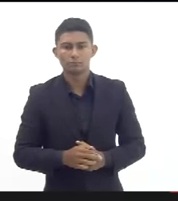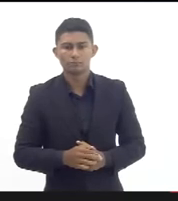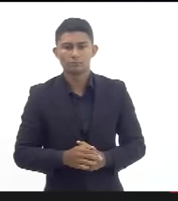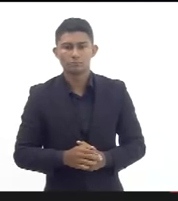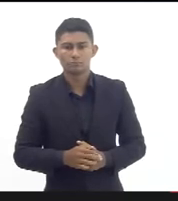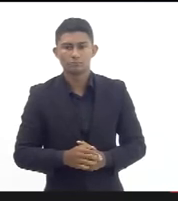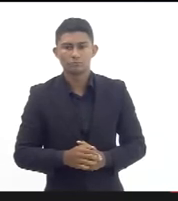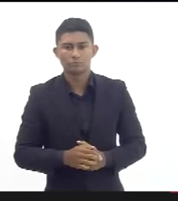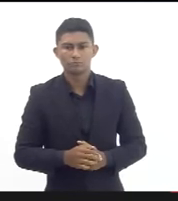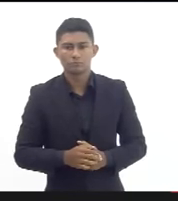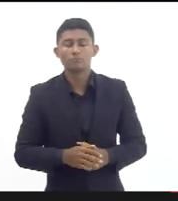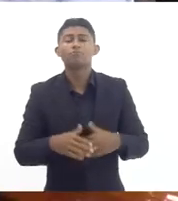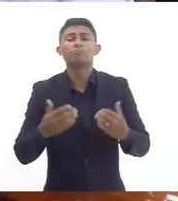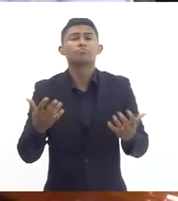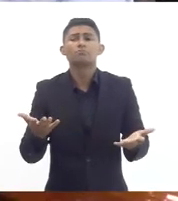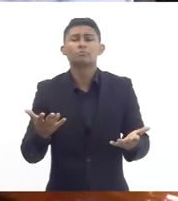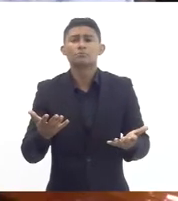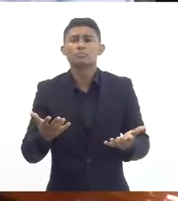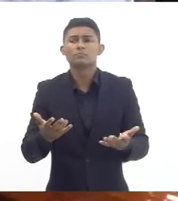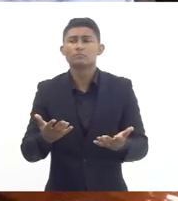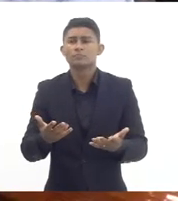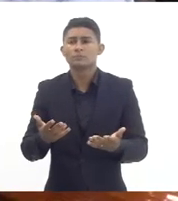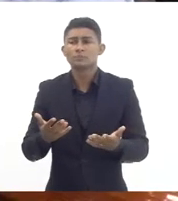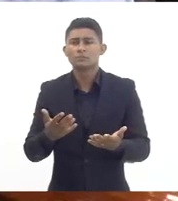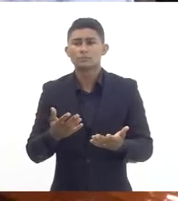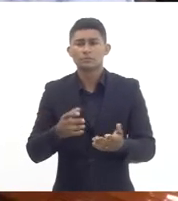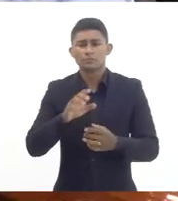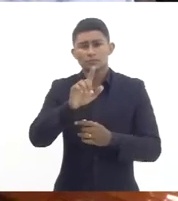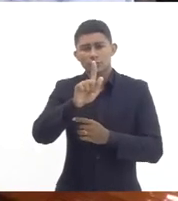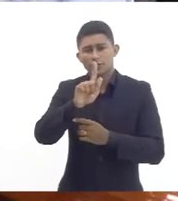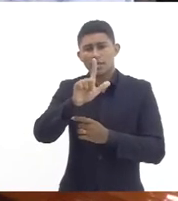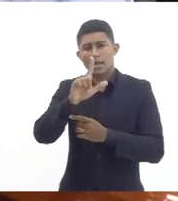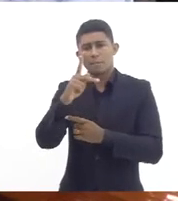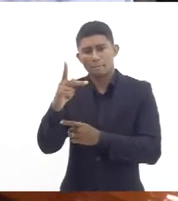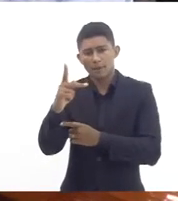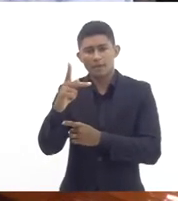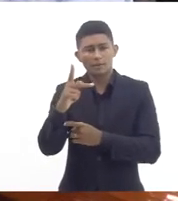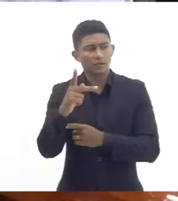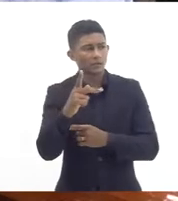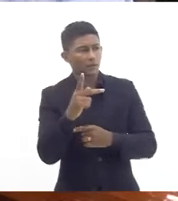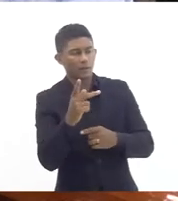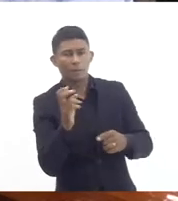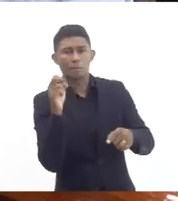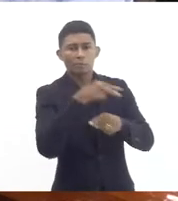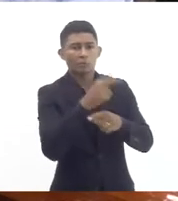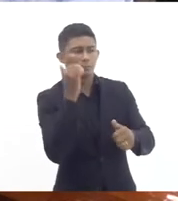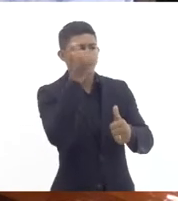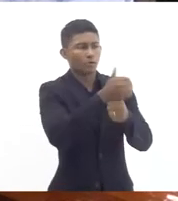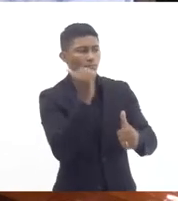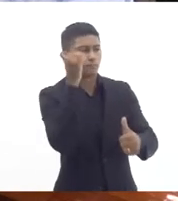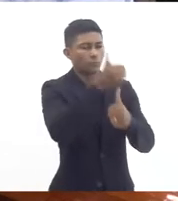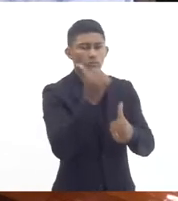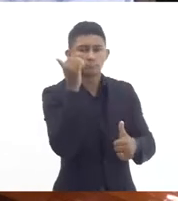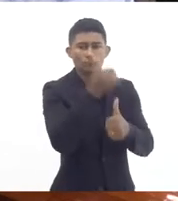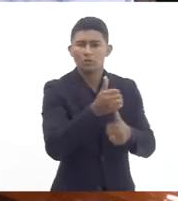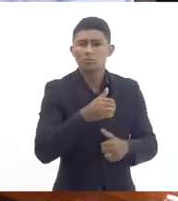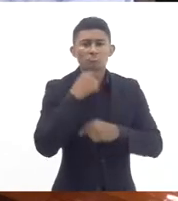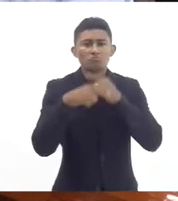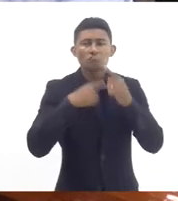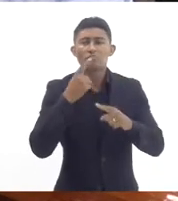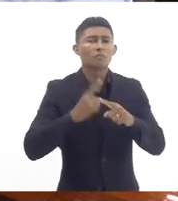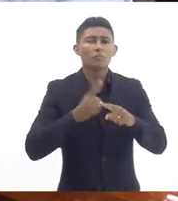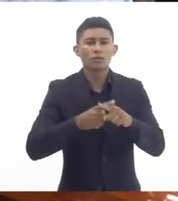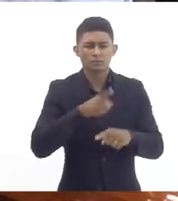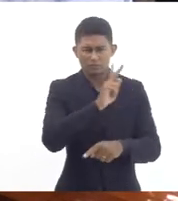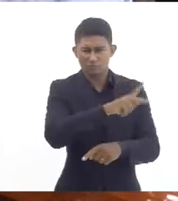e por que que não consegue suprir essas carências com a GLP? vocês estão disponibilizando e não estão e não há professores disponíveis para